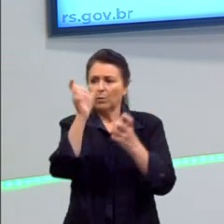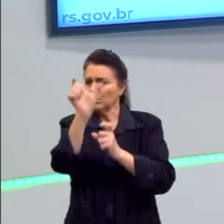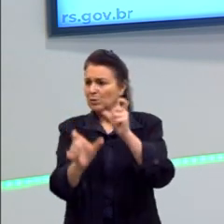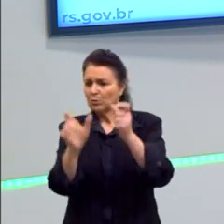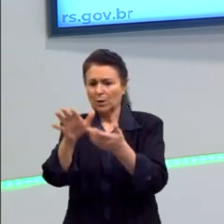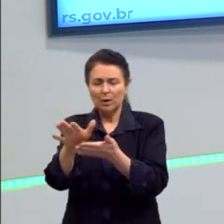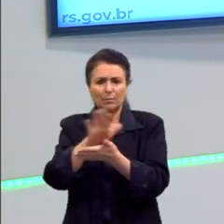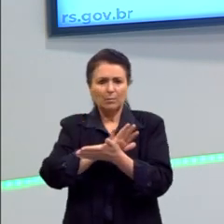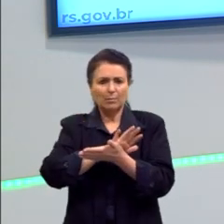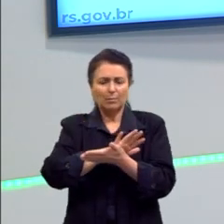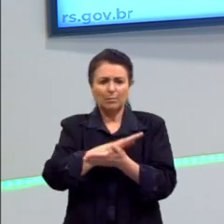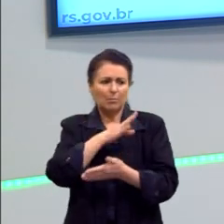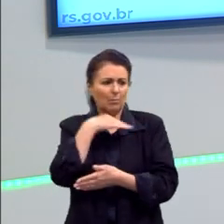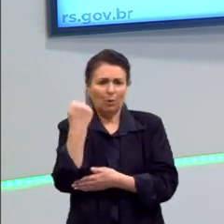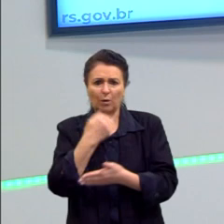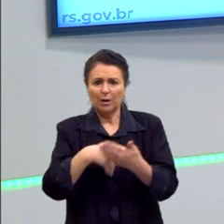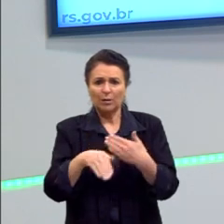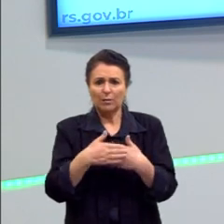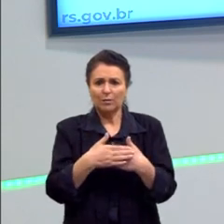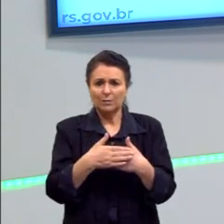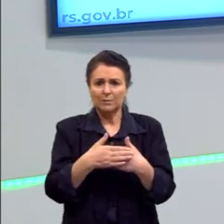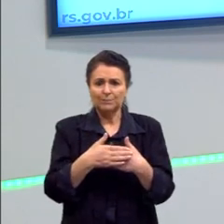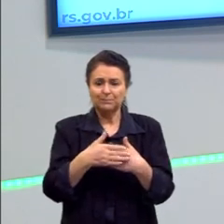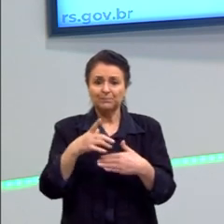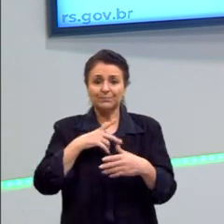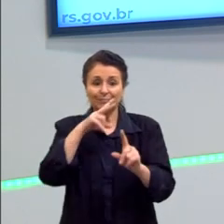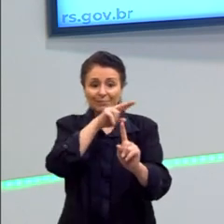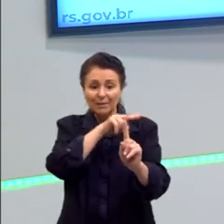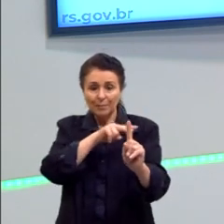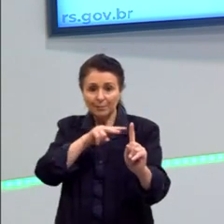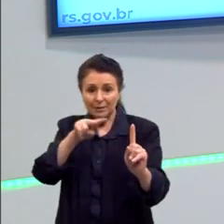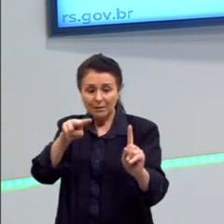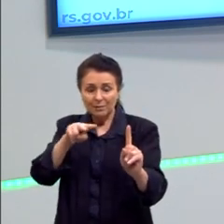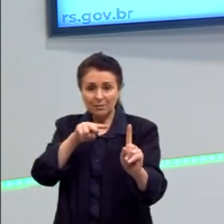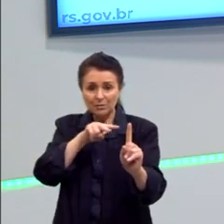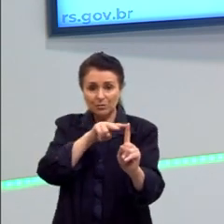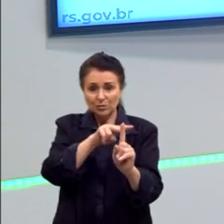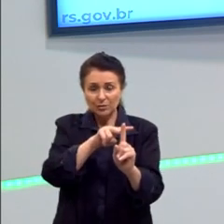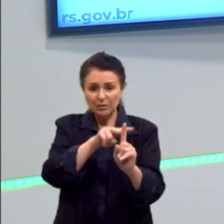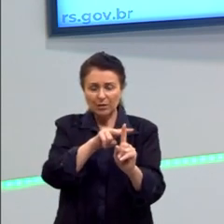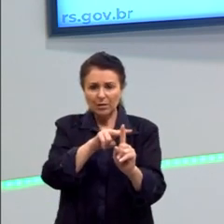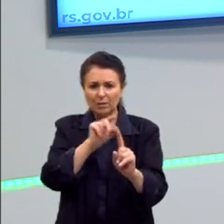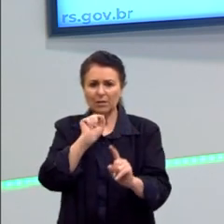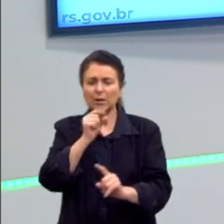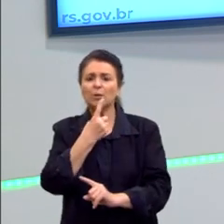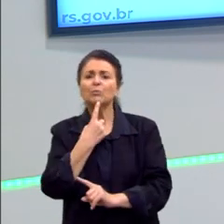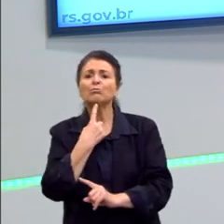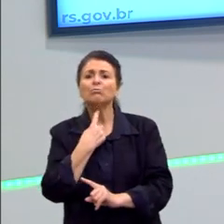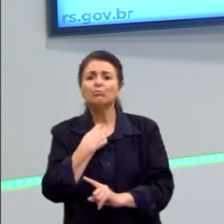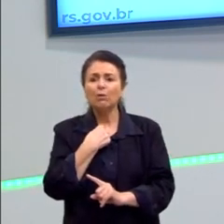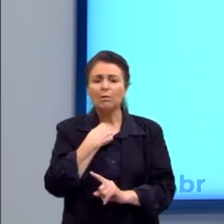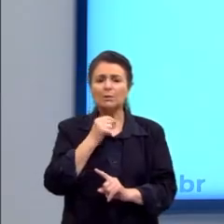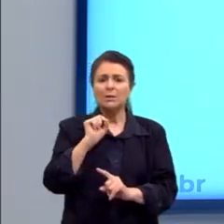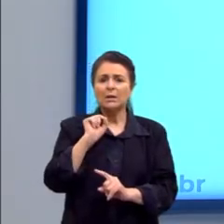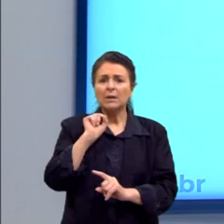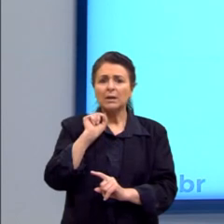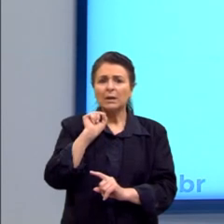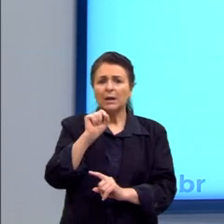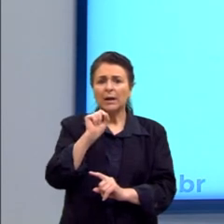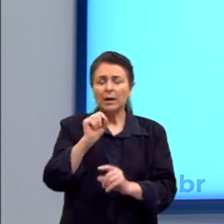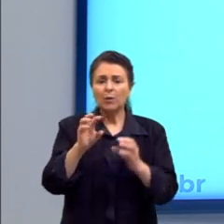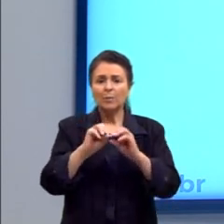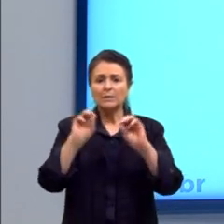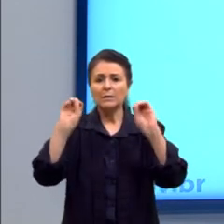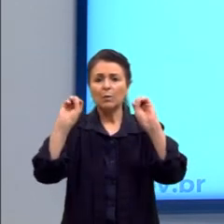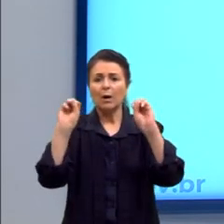De auto-manutenção do ser humano, né? E aí, nessa perspectiva de alguém que possa nos conduzir globalmente, é que surge a